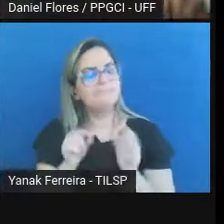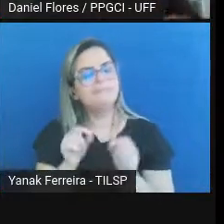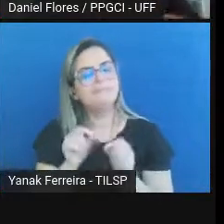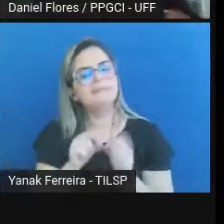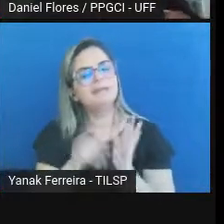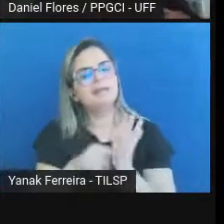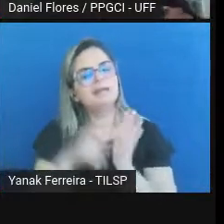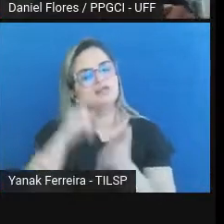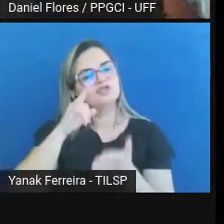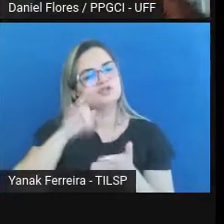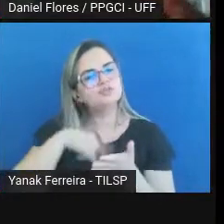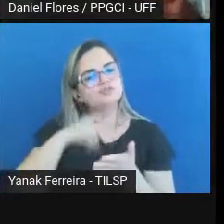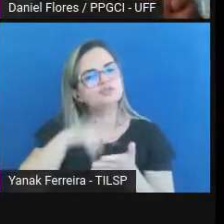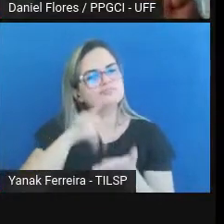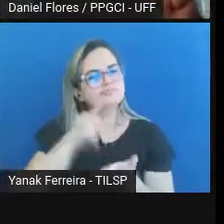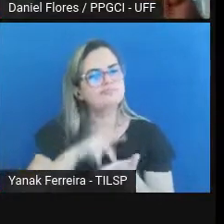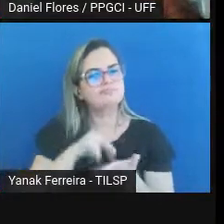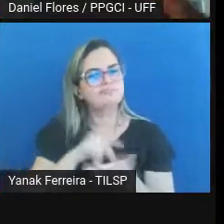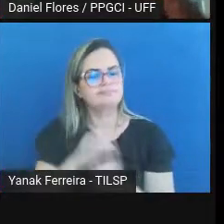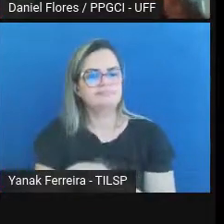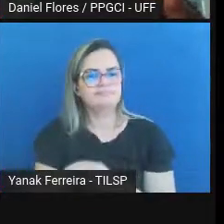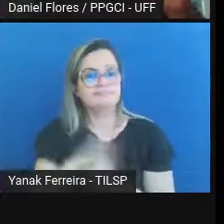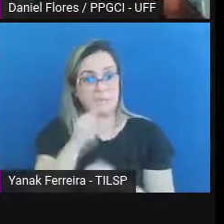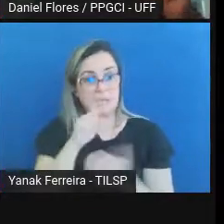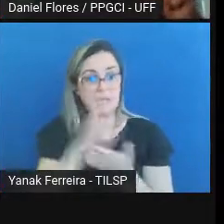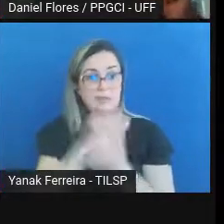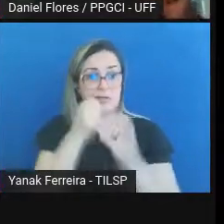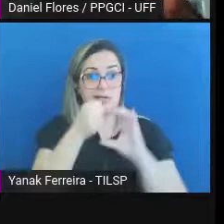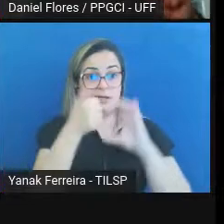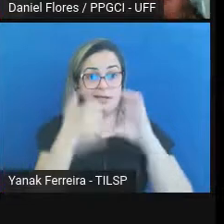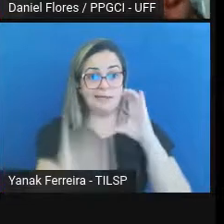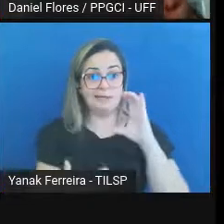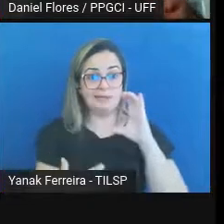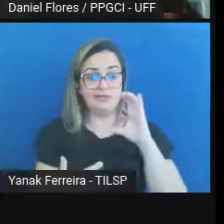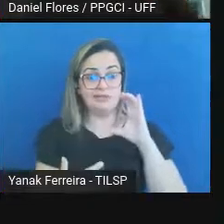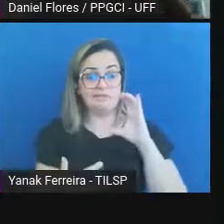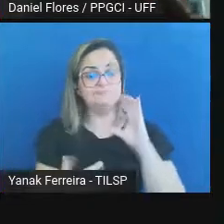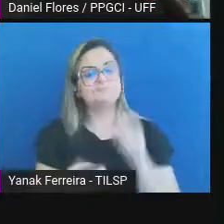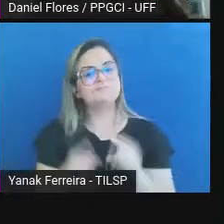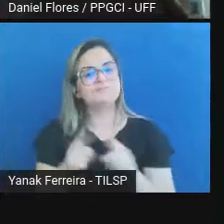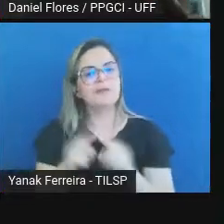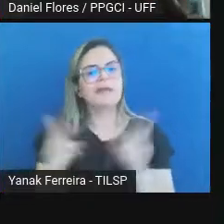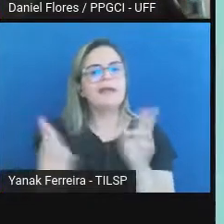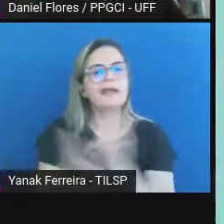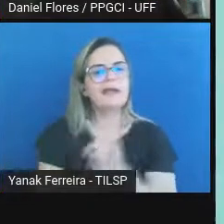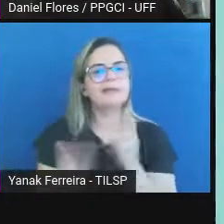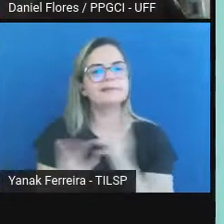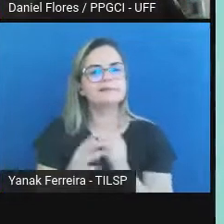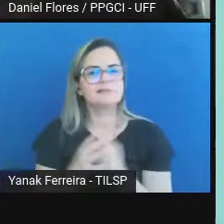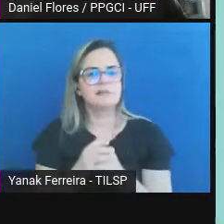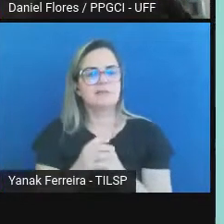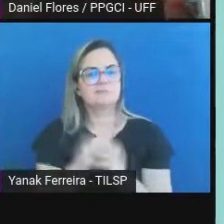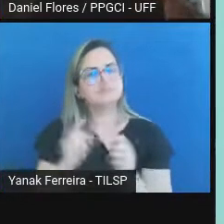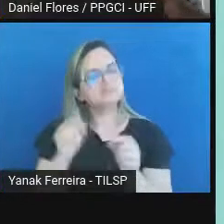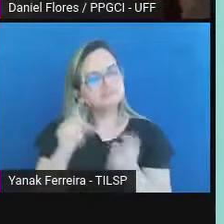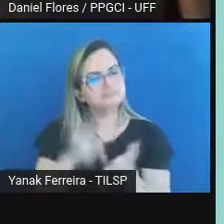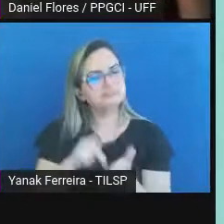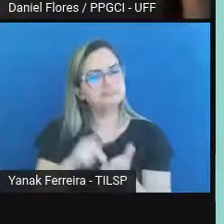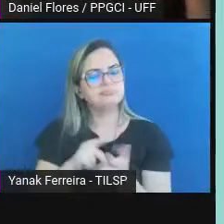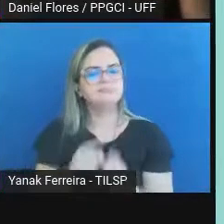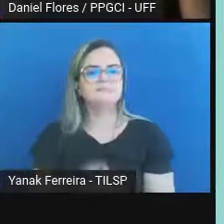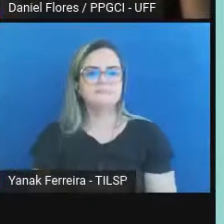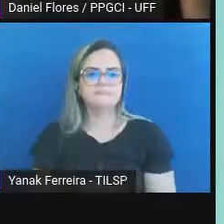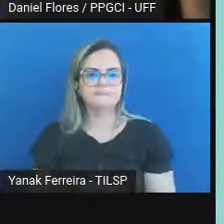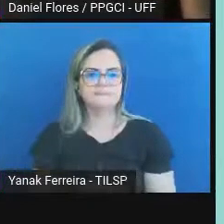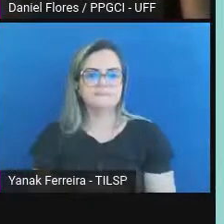Esses requisitos, as características, em particular, relação orgânica e autenticidade. E